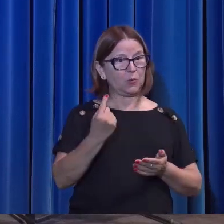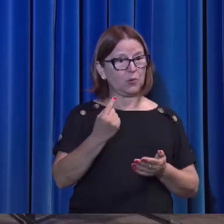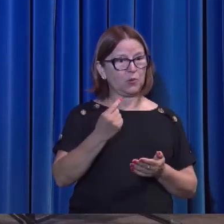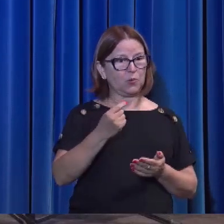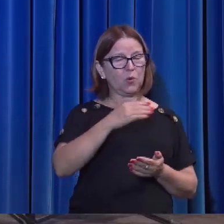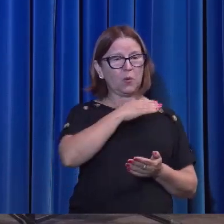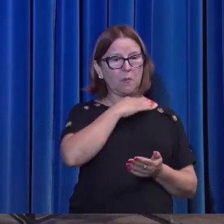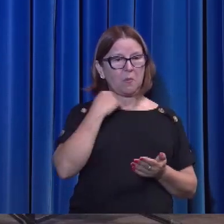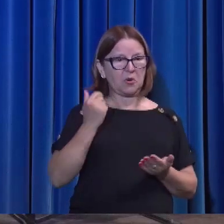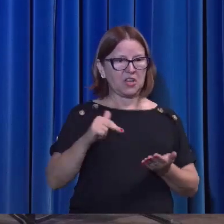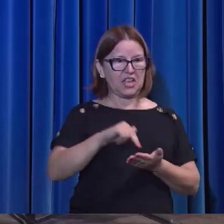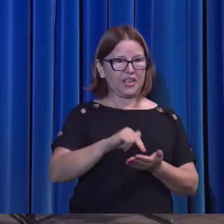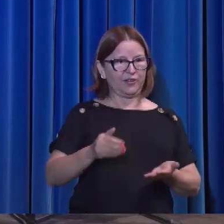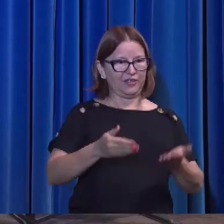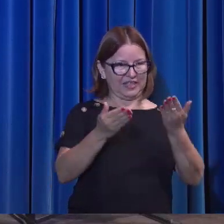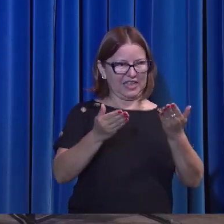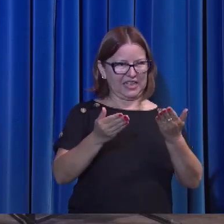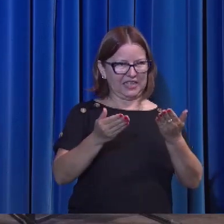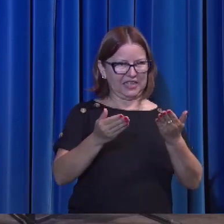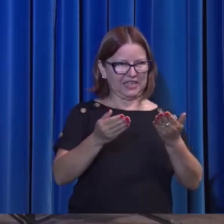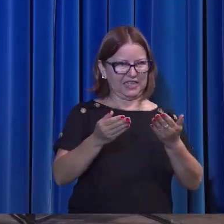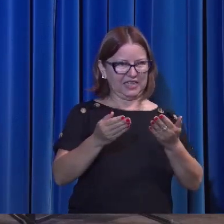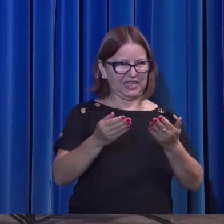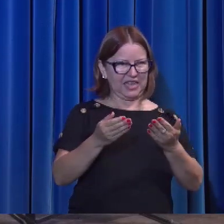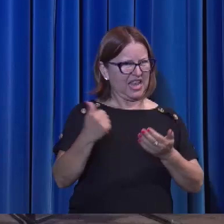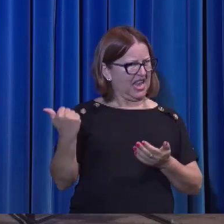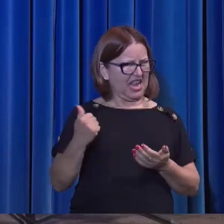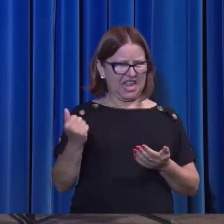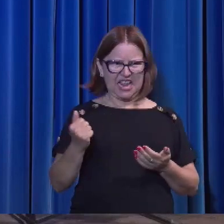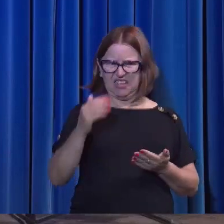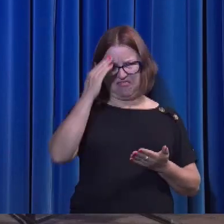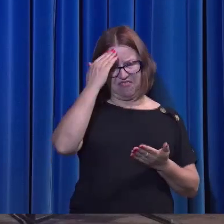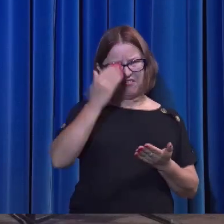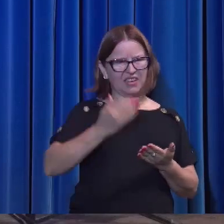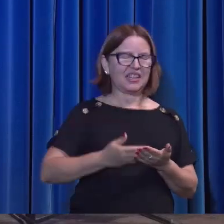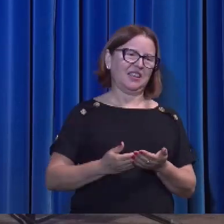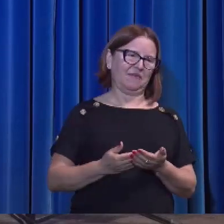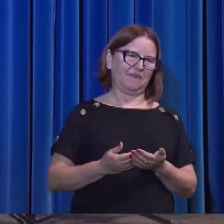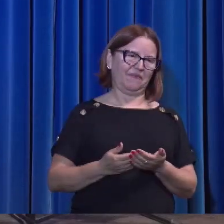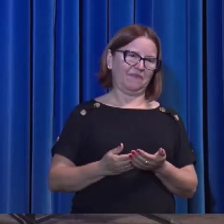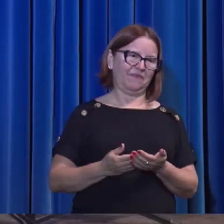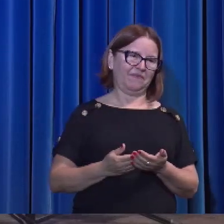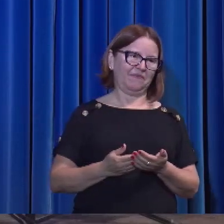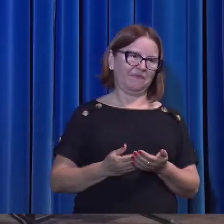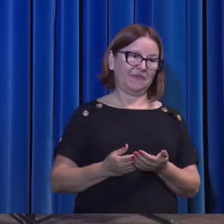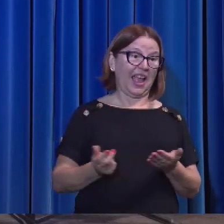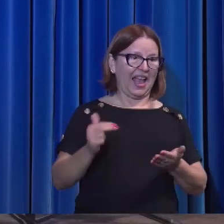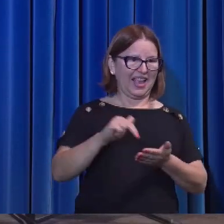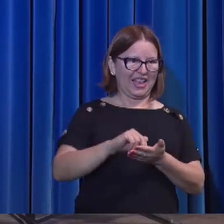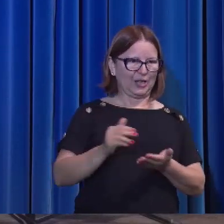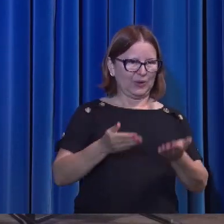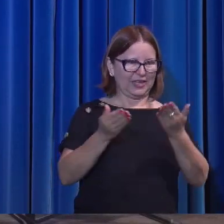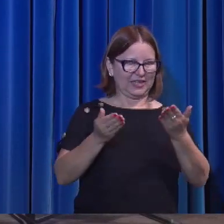A ressurreição não é assunto para incrédulos. É assunto para crentes.